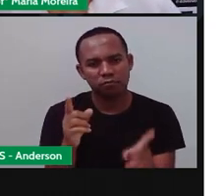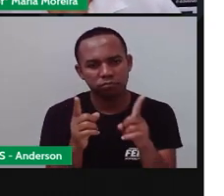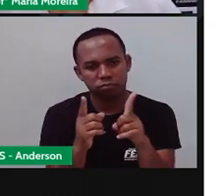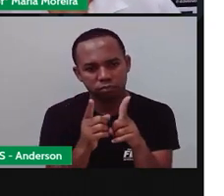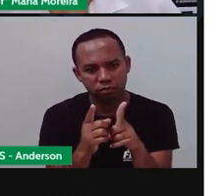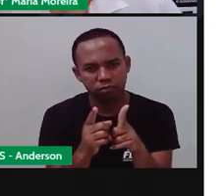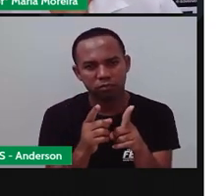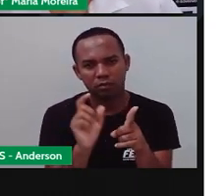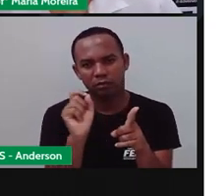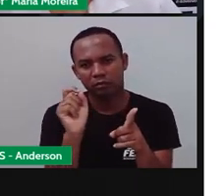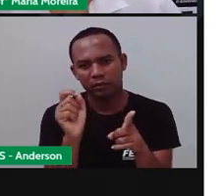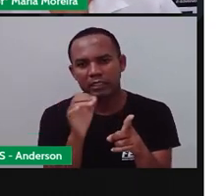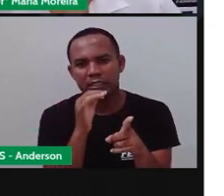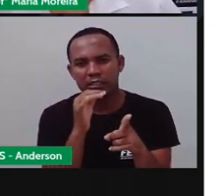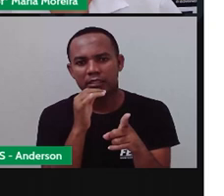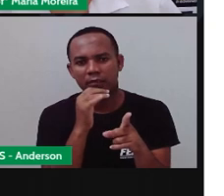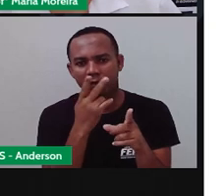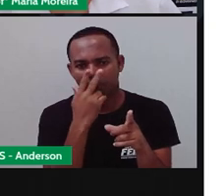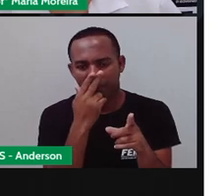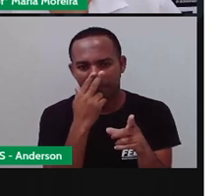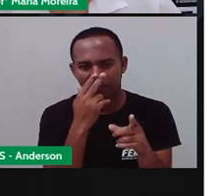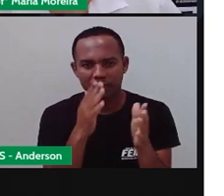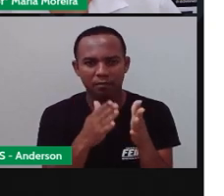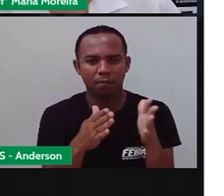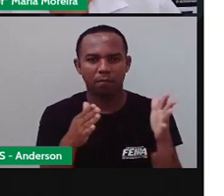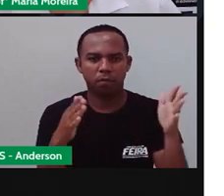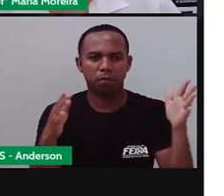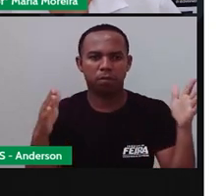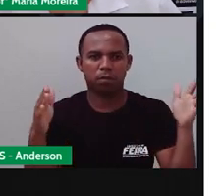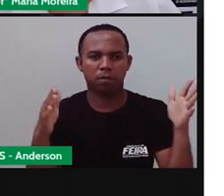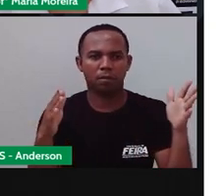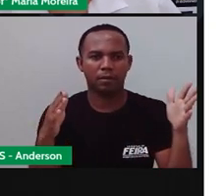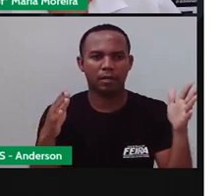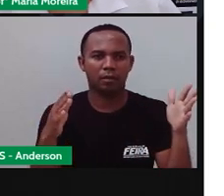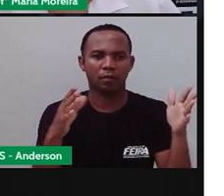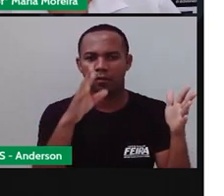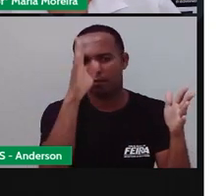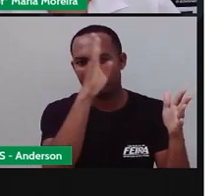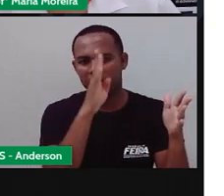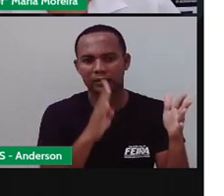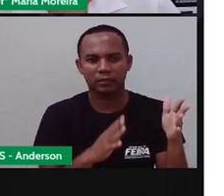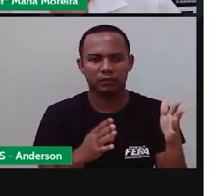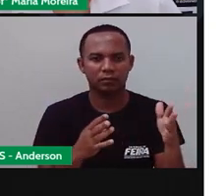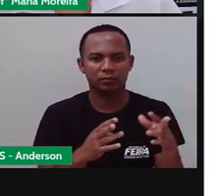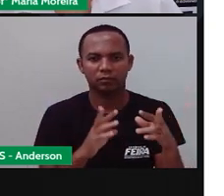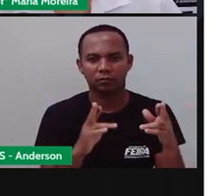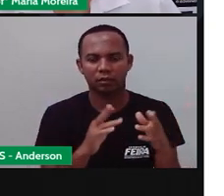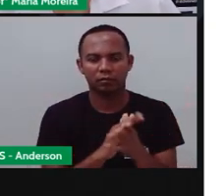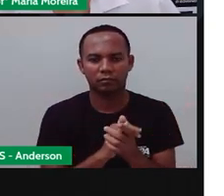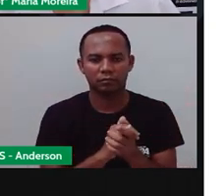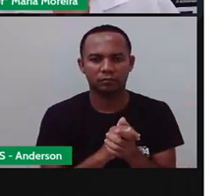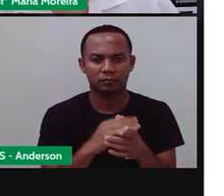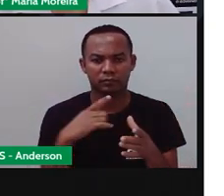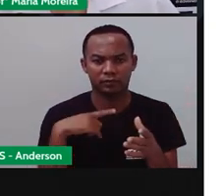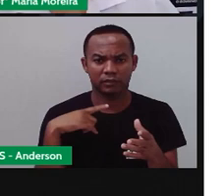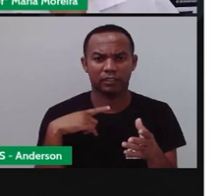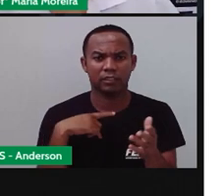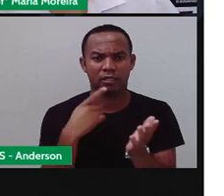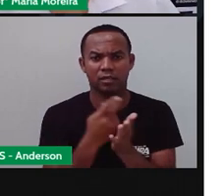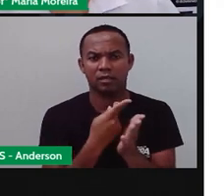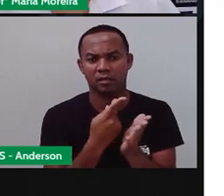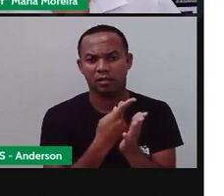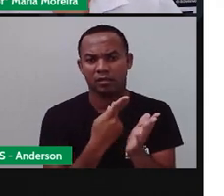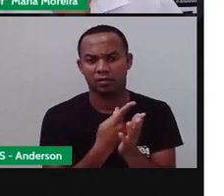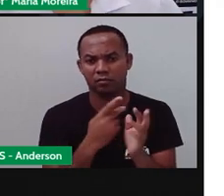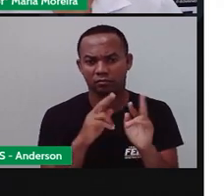como se os Estados Unidos, ele fosse maior do que o Brasil. O Alasca é praticamente do tamanho do Brasil. Então, existem vários erros de quê? De